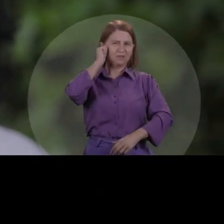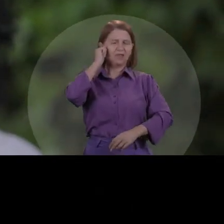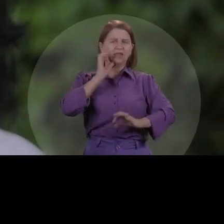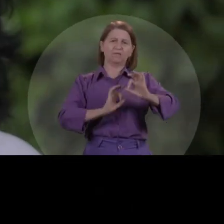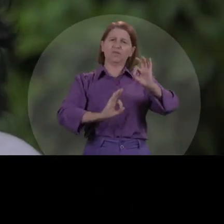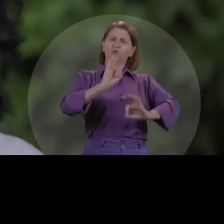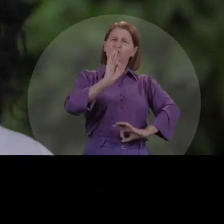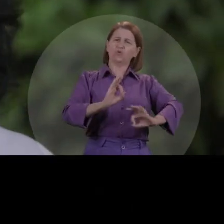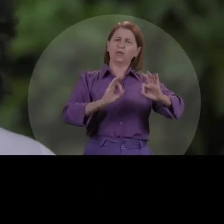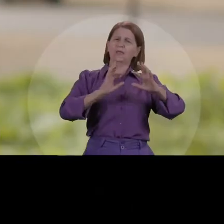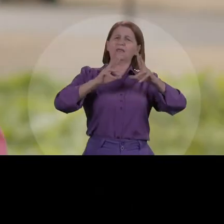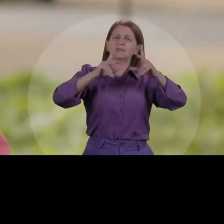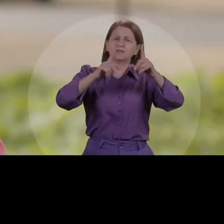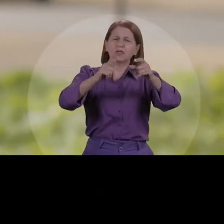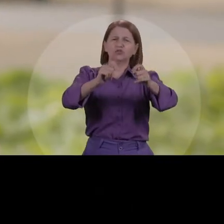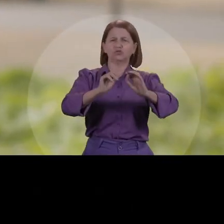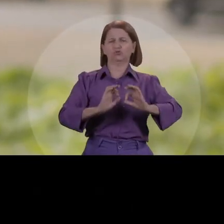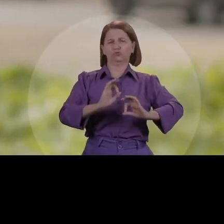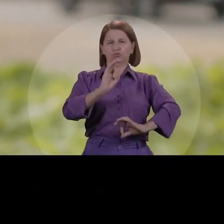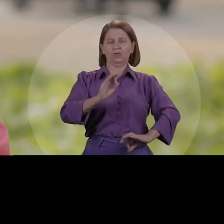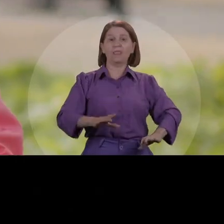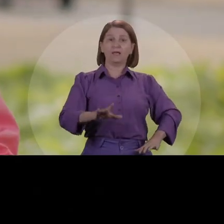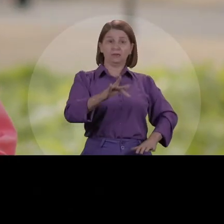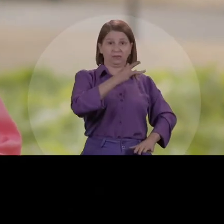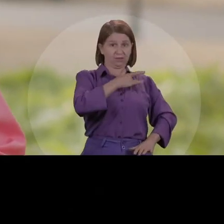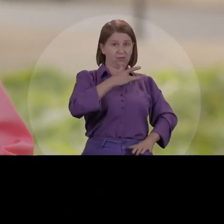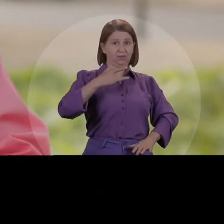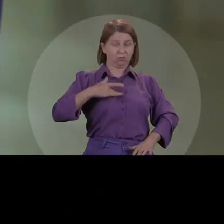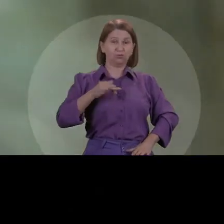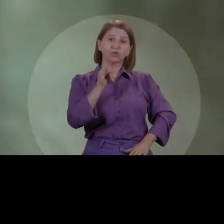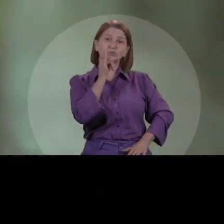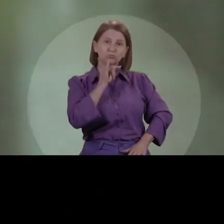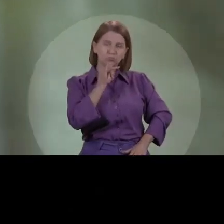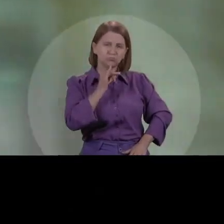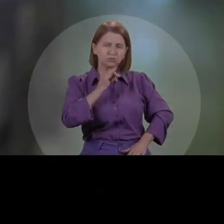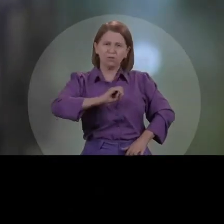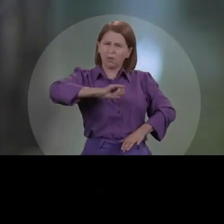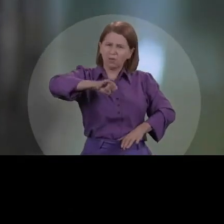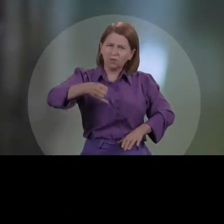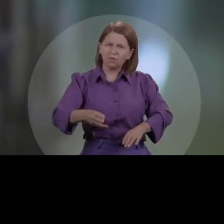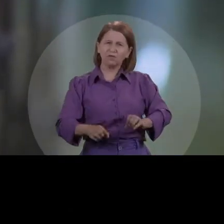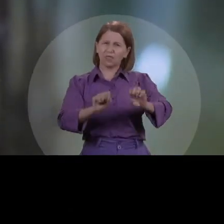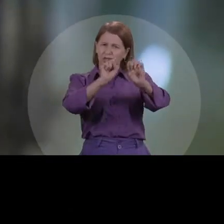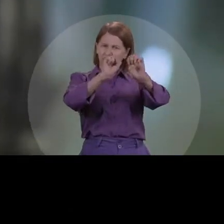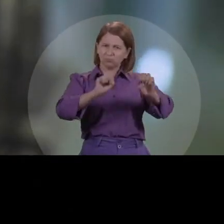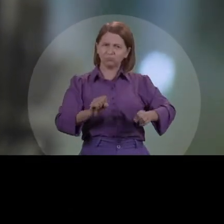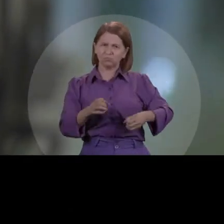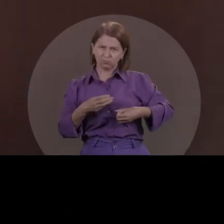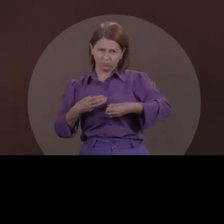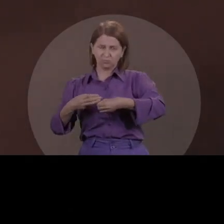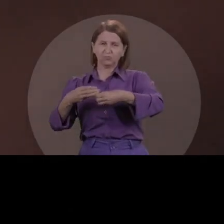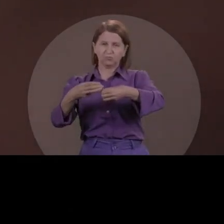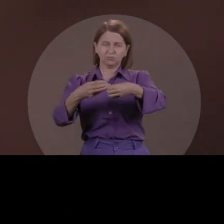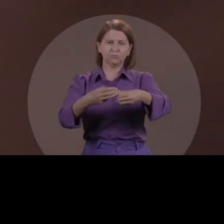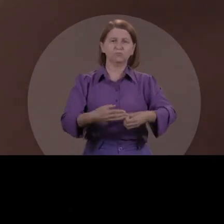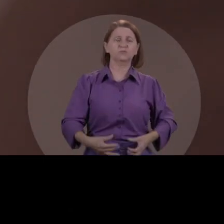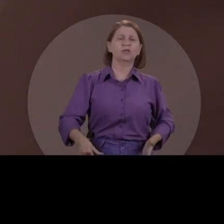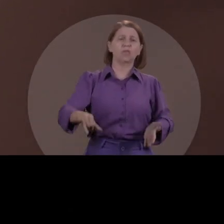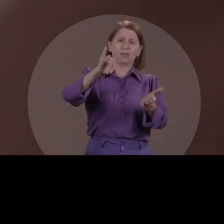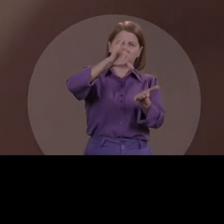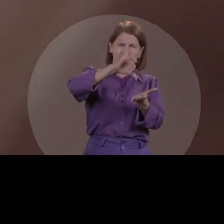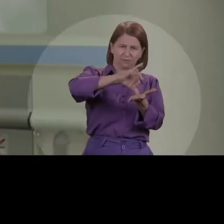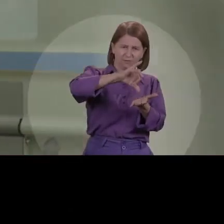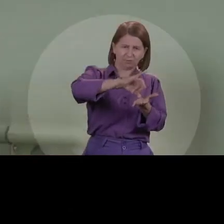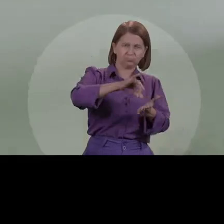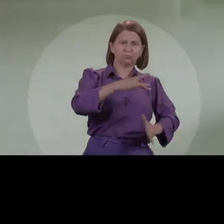colocar a casa em ordem. Na saúde, por exemplo, vamos aproveitar a estrutura da rede municipal, instalar as policlínicas